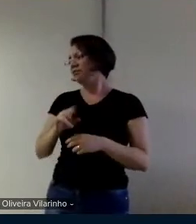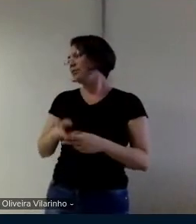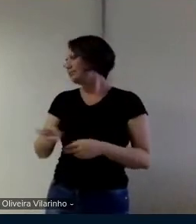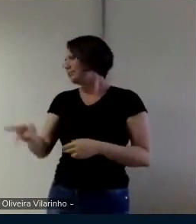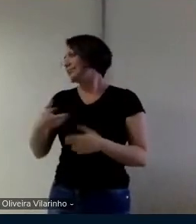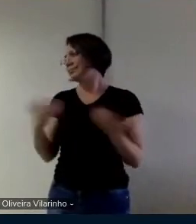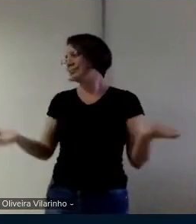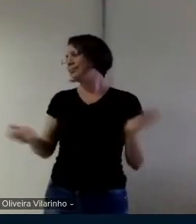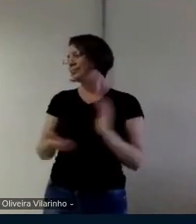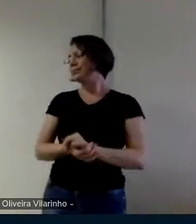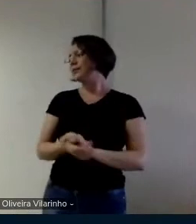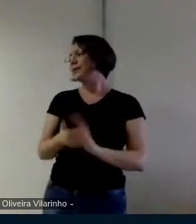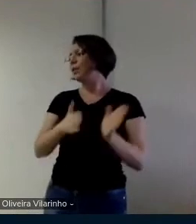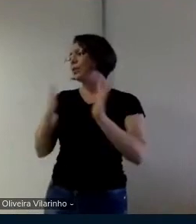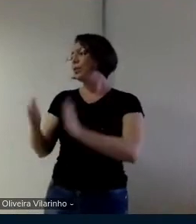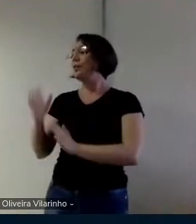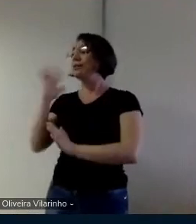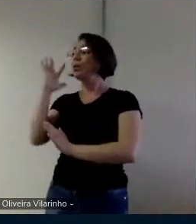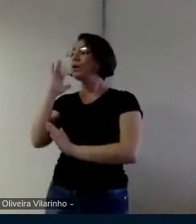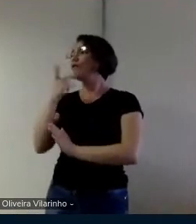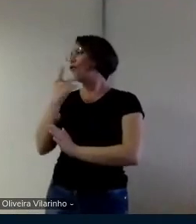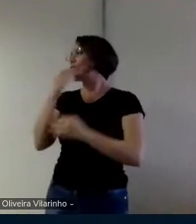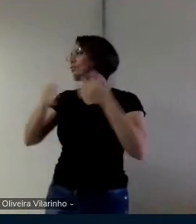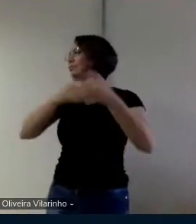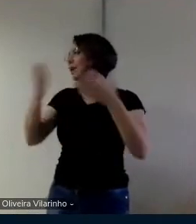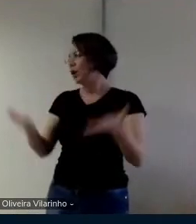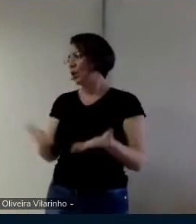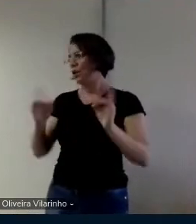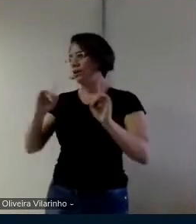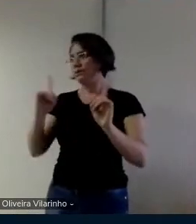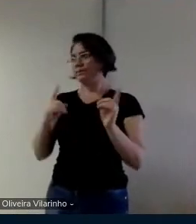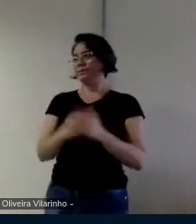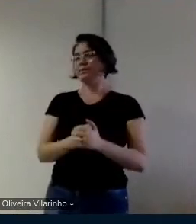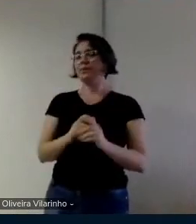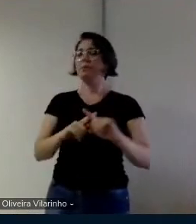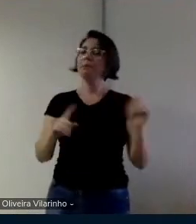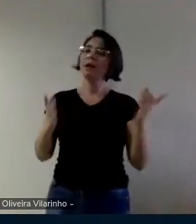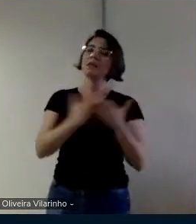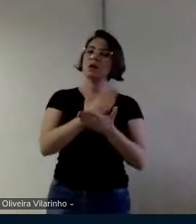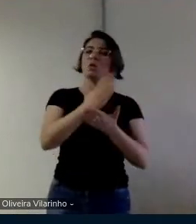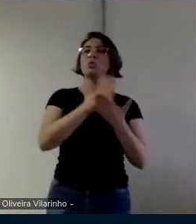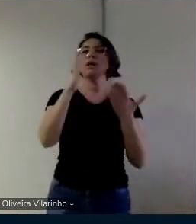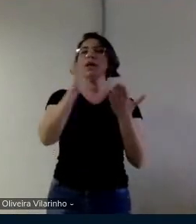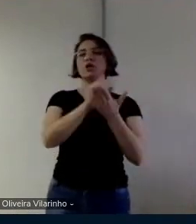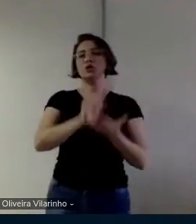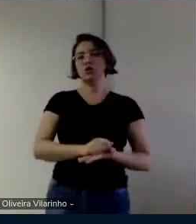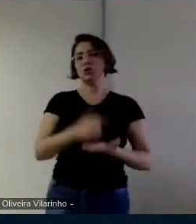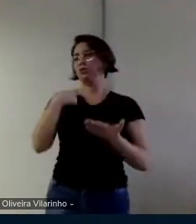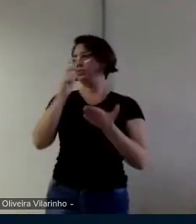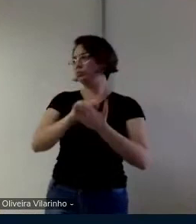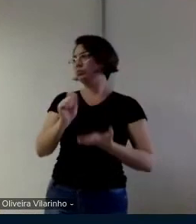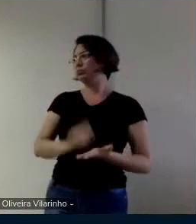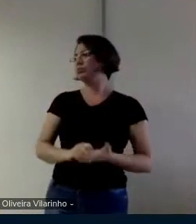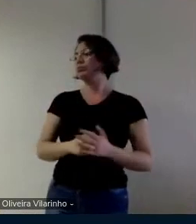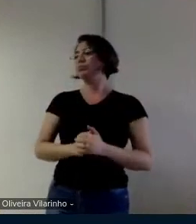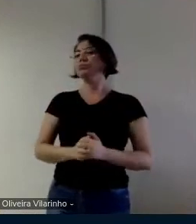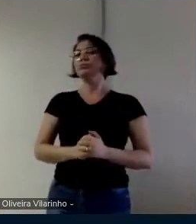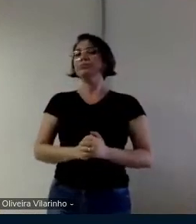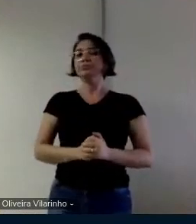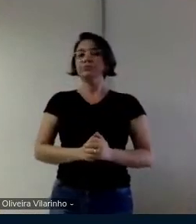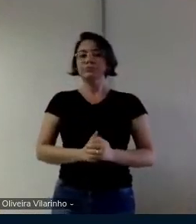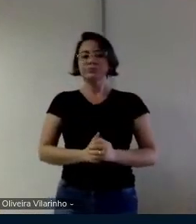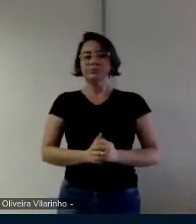com relação a parte teórica eu não vou citar aqui agora eu fiz alguns registros mas eu eu acho que